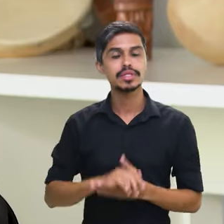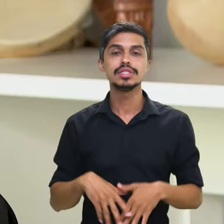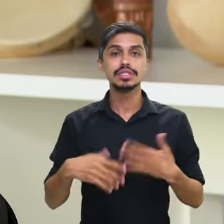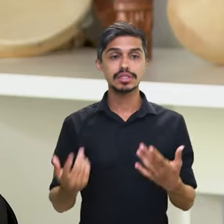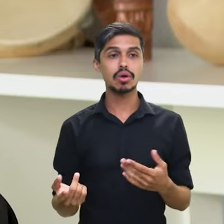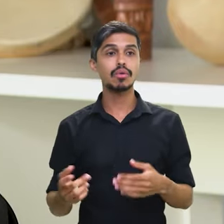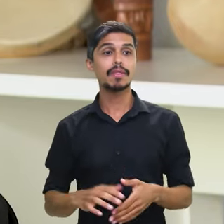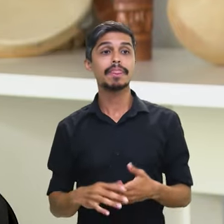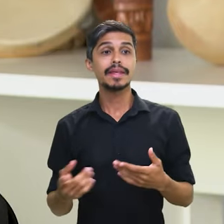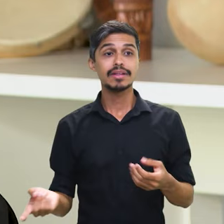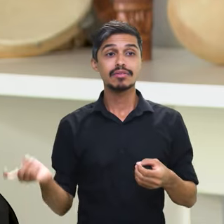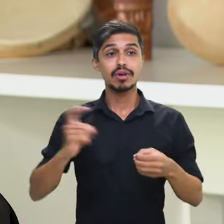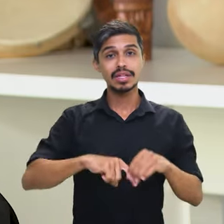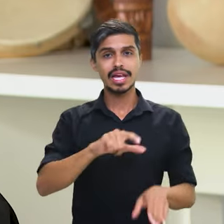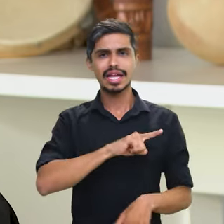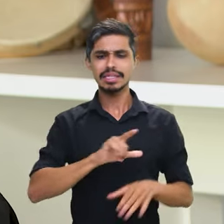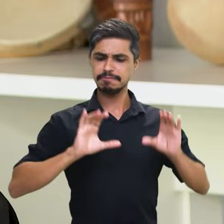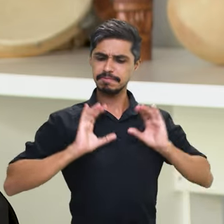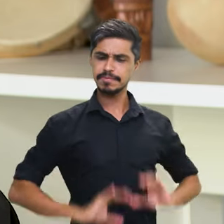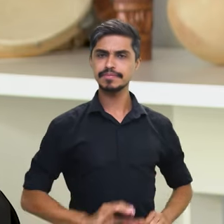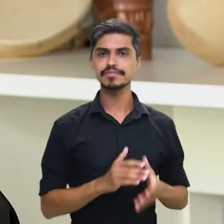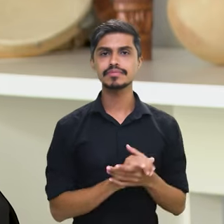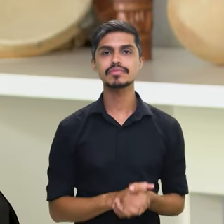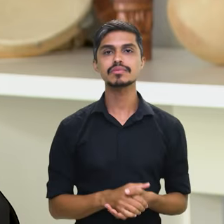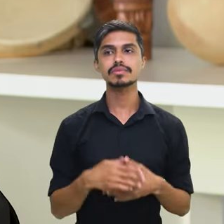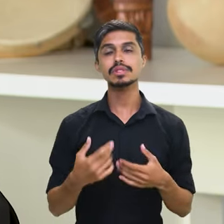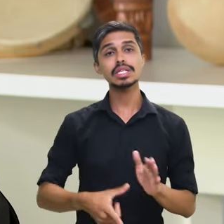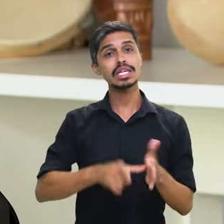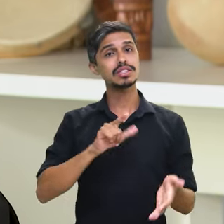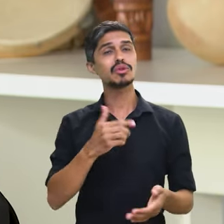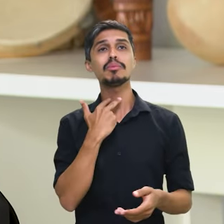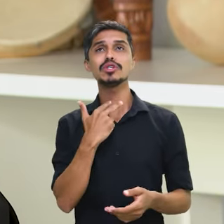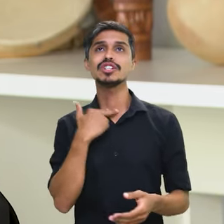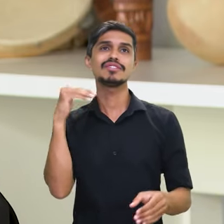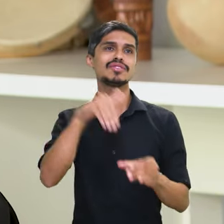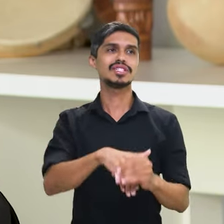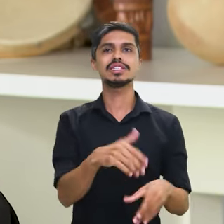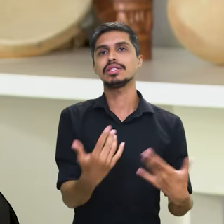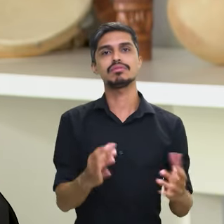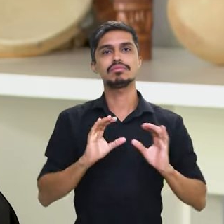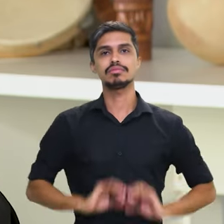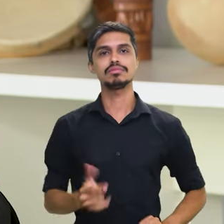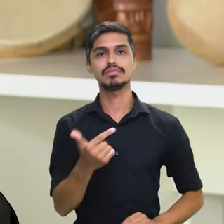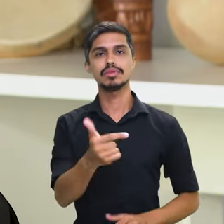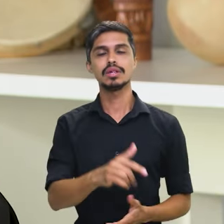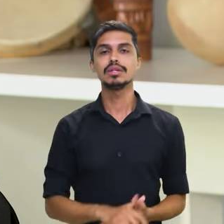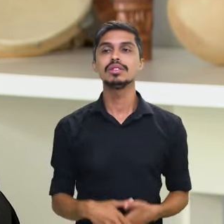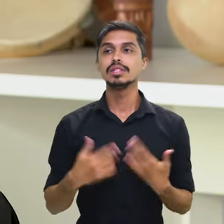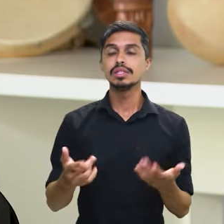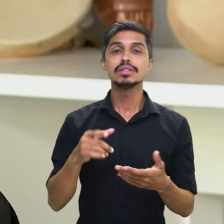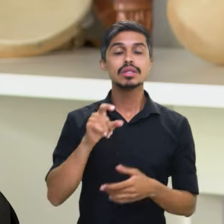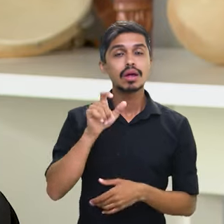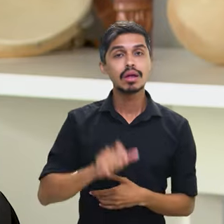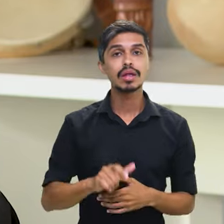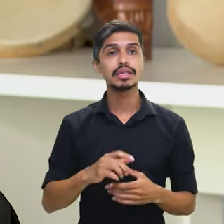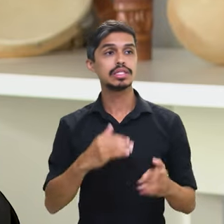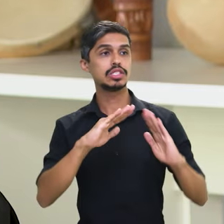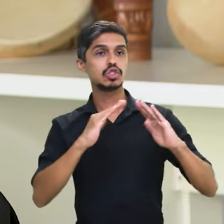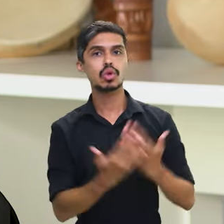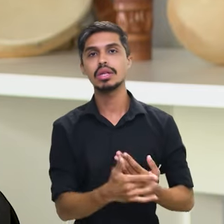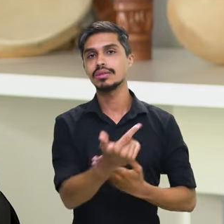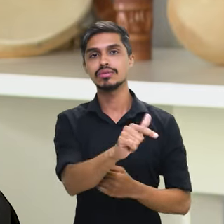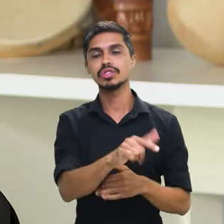a reabilitação da cidadania. Primeiro, você não podia votar, então você não tinha cidadania. Você não podia ter sete escolas, você não tinha cidadania.